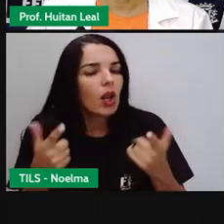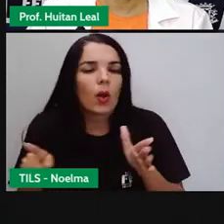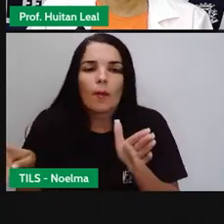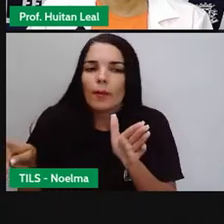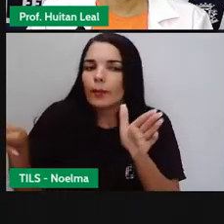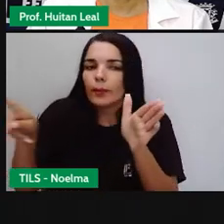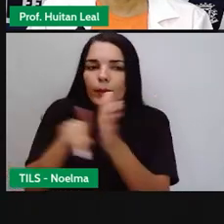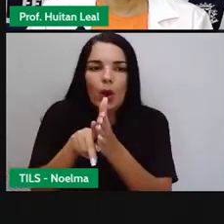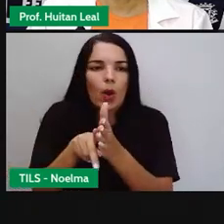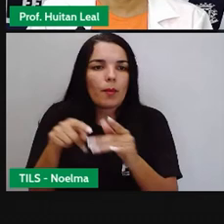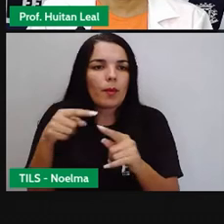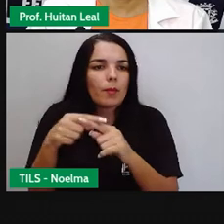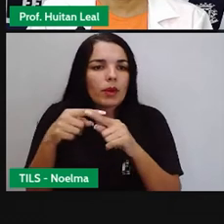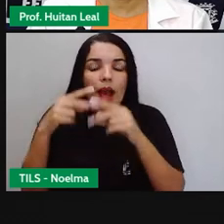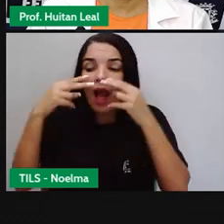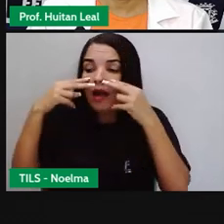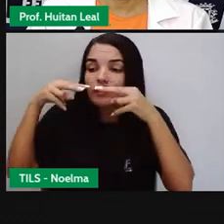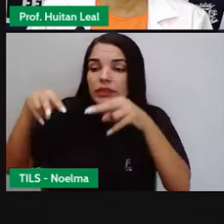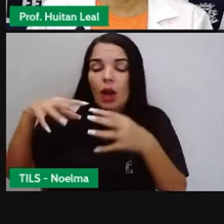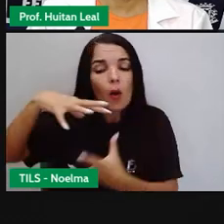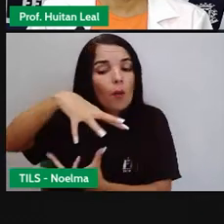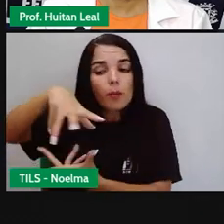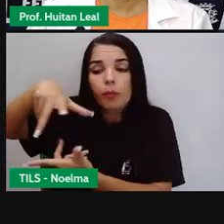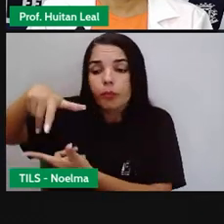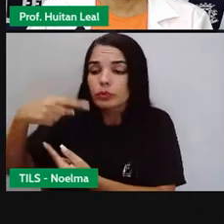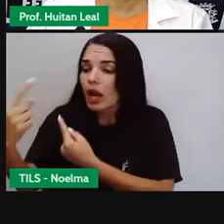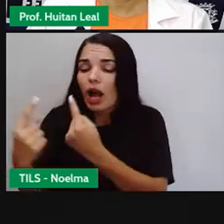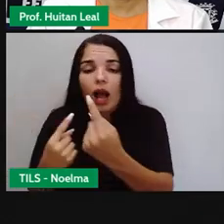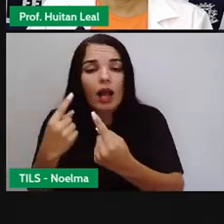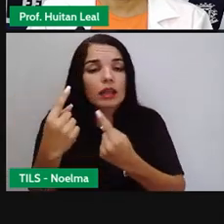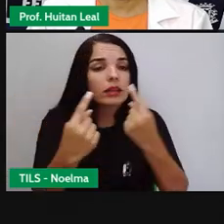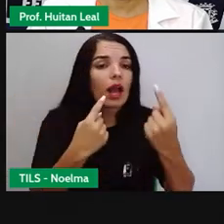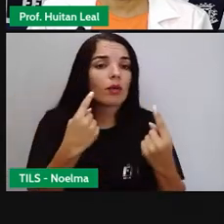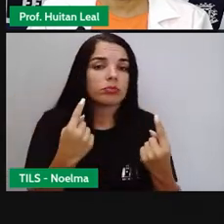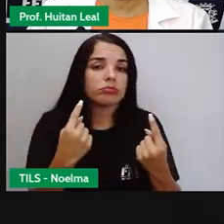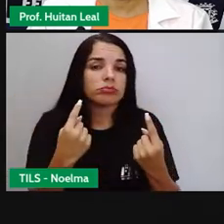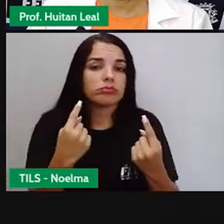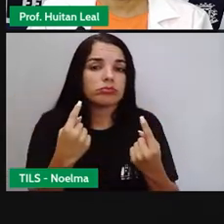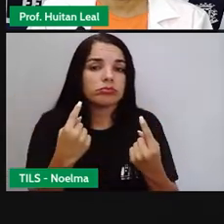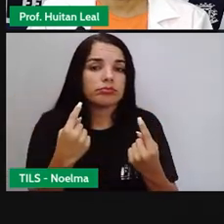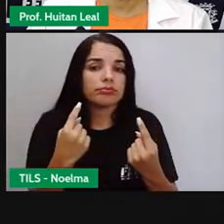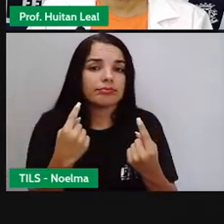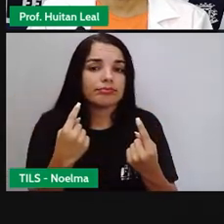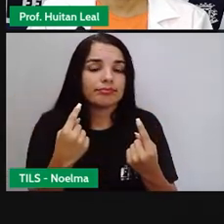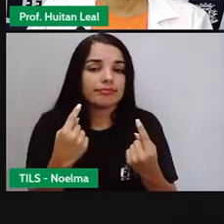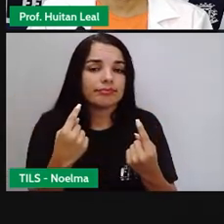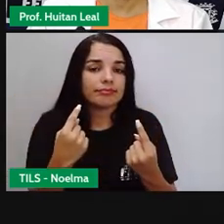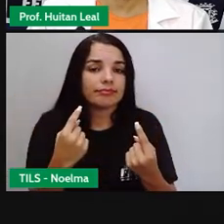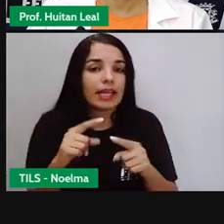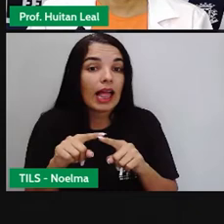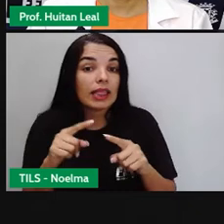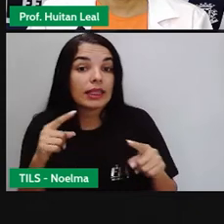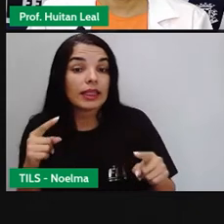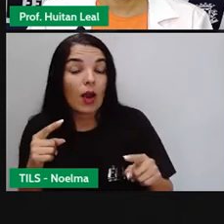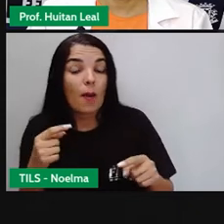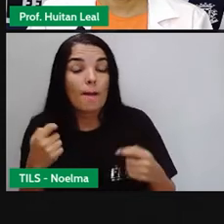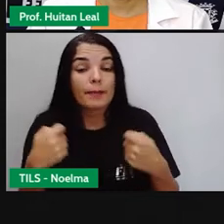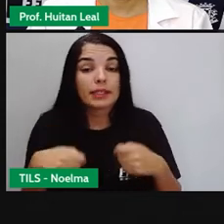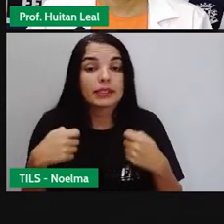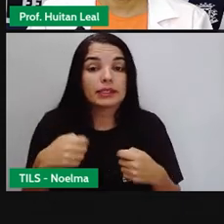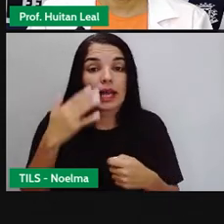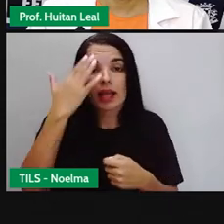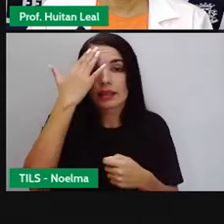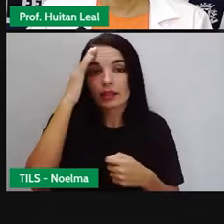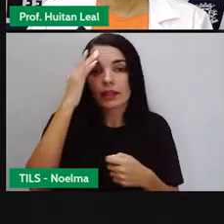deles, da visão do mundo que eles têm? Ou eles trabalham para viver, dar um espaço à sua vida,